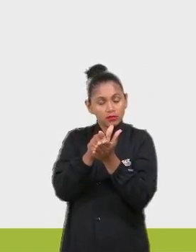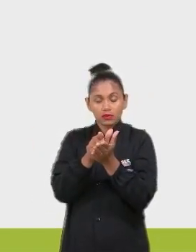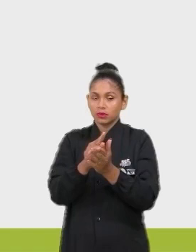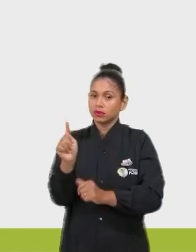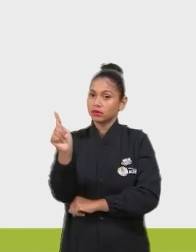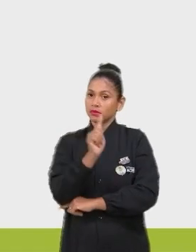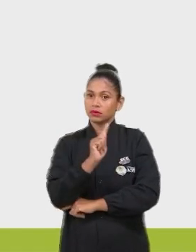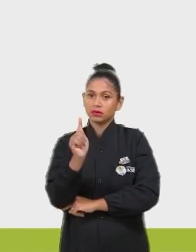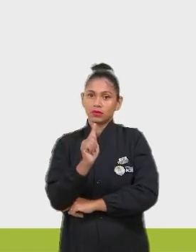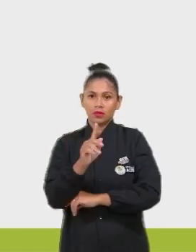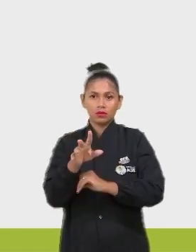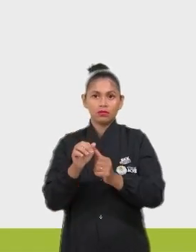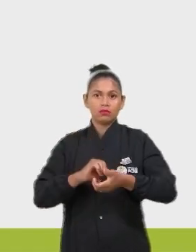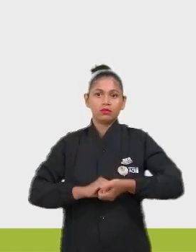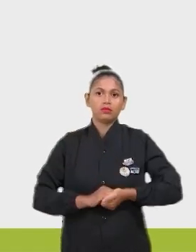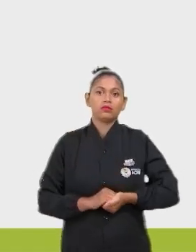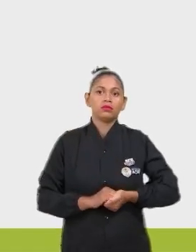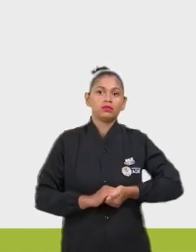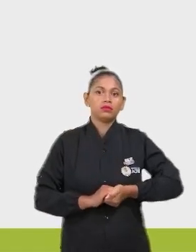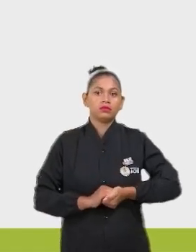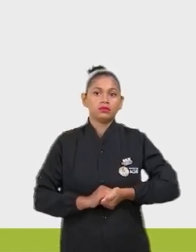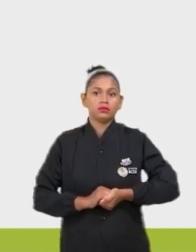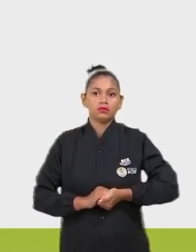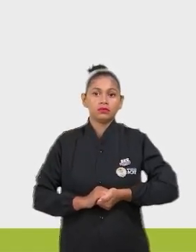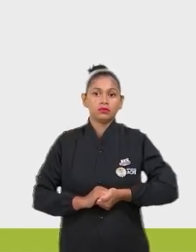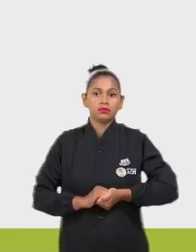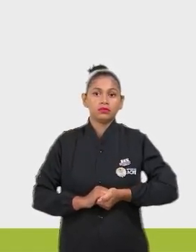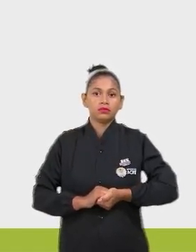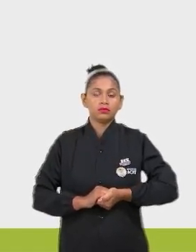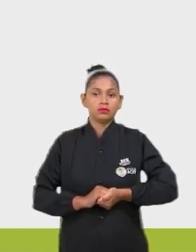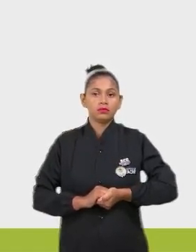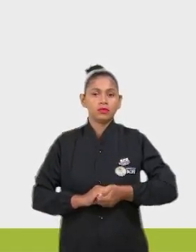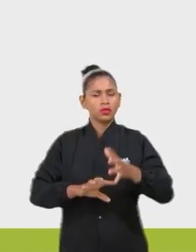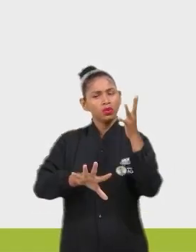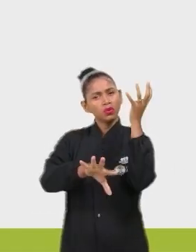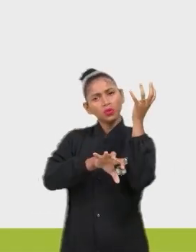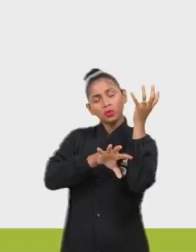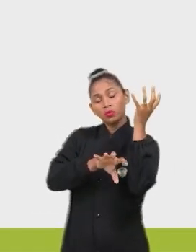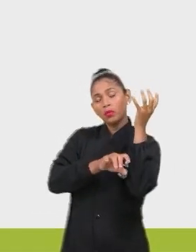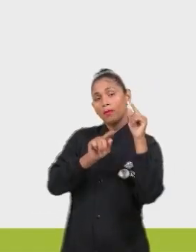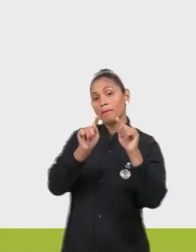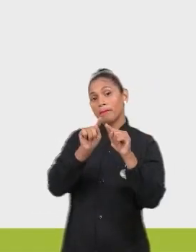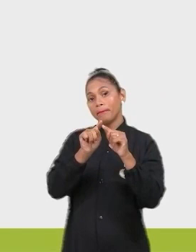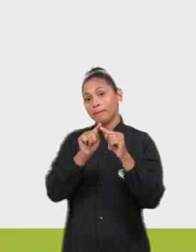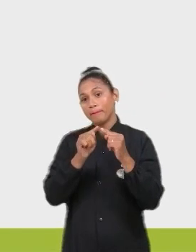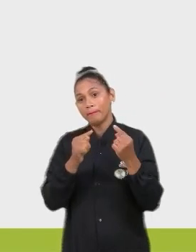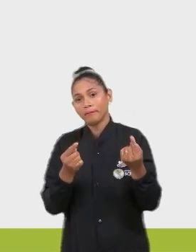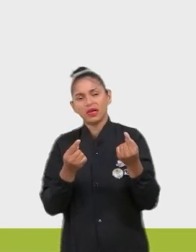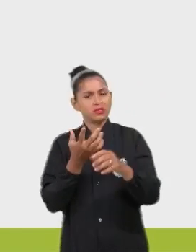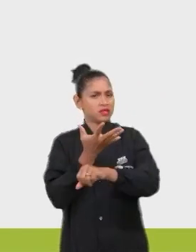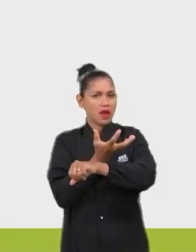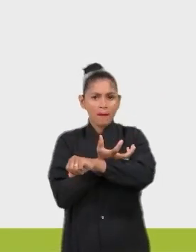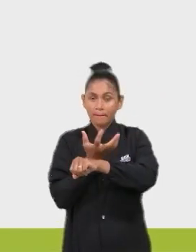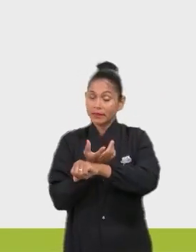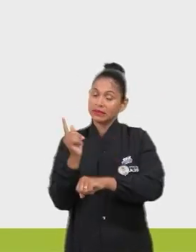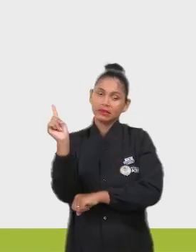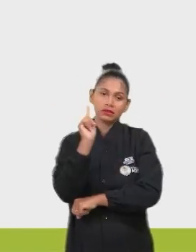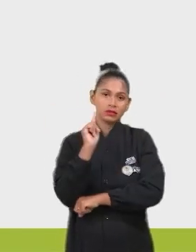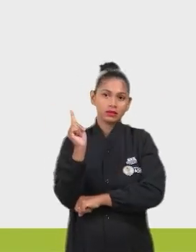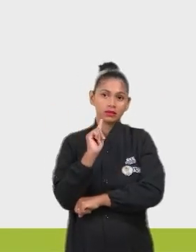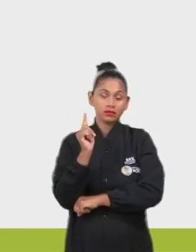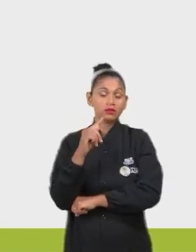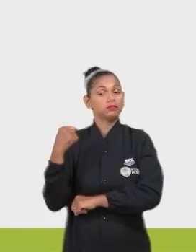nada de sequestrar. E assim, até que está sequestrando. Mas aí já não são as plantas que estão fazendo isso.